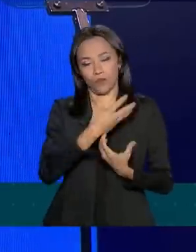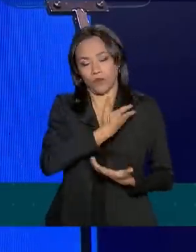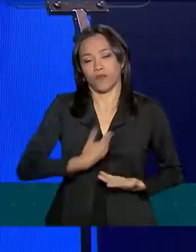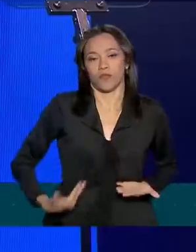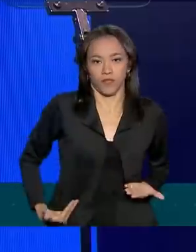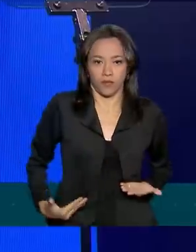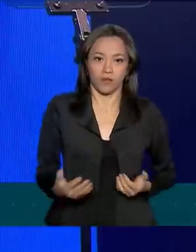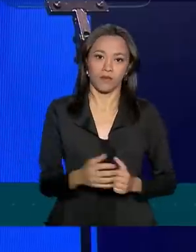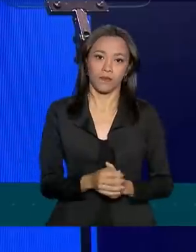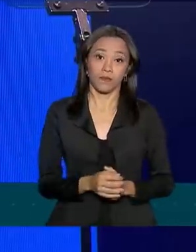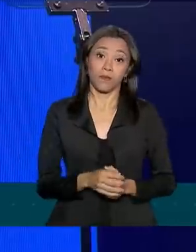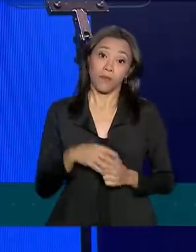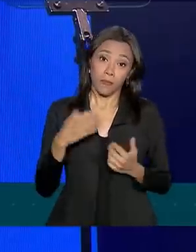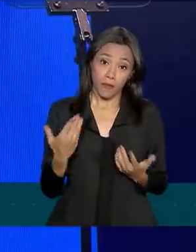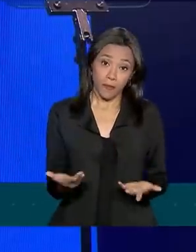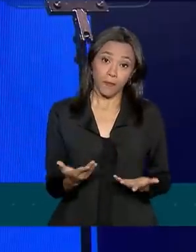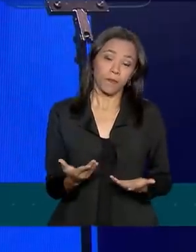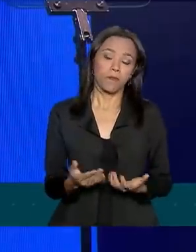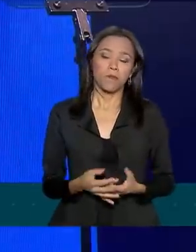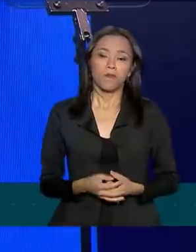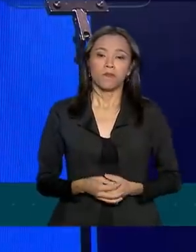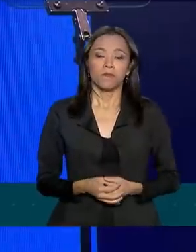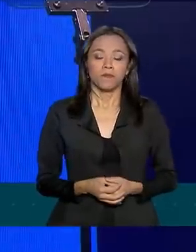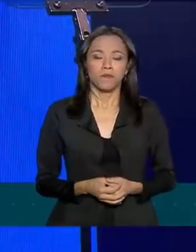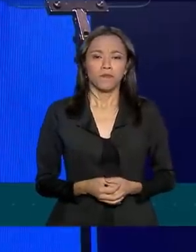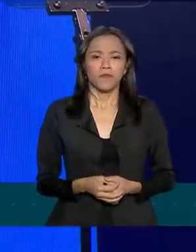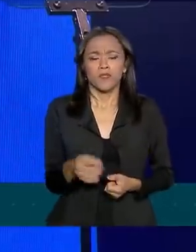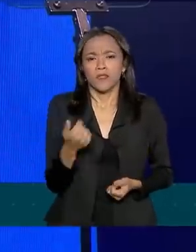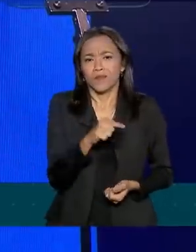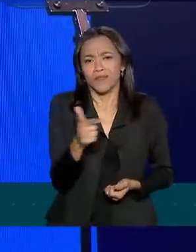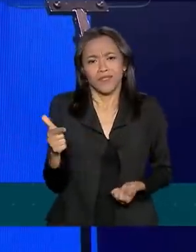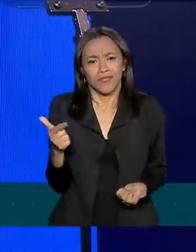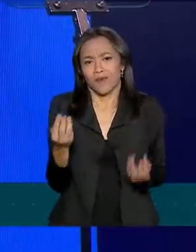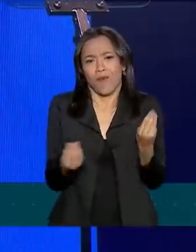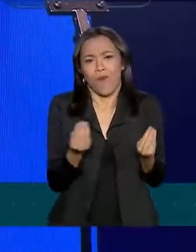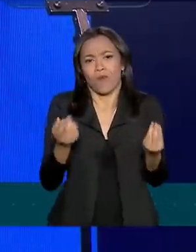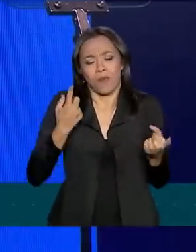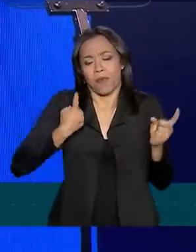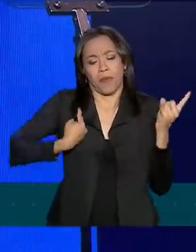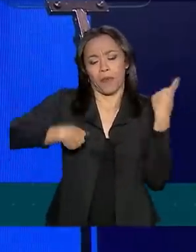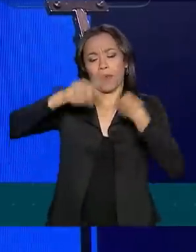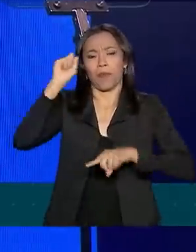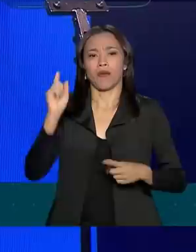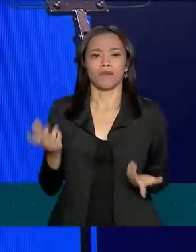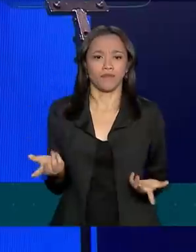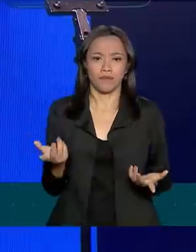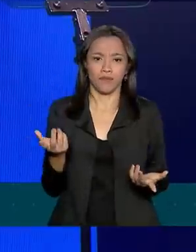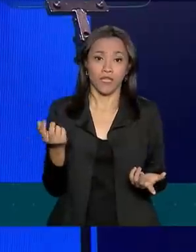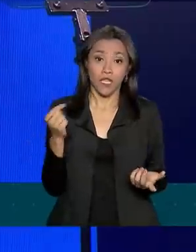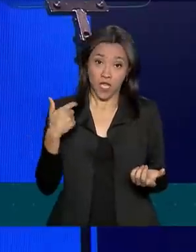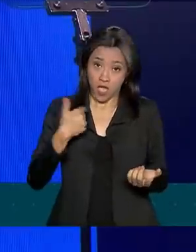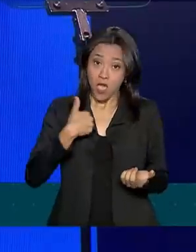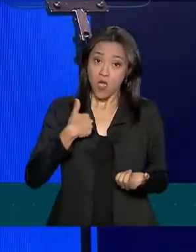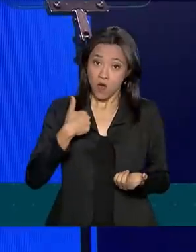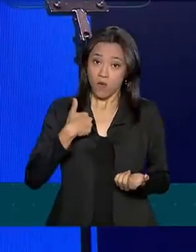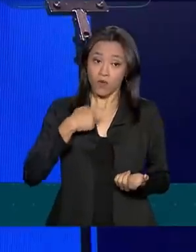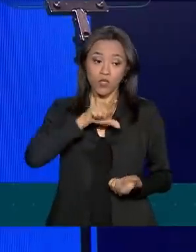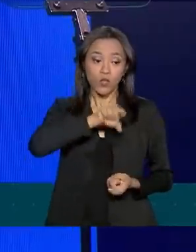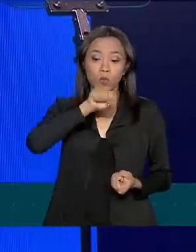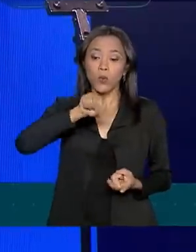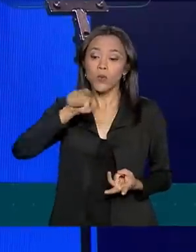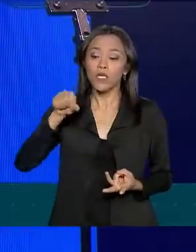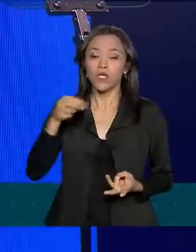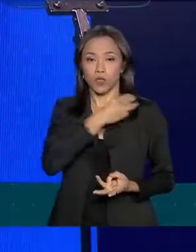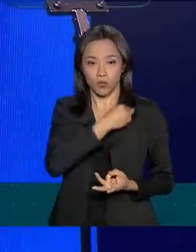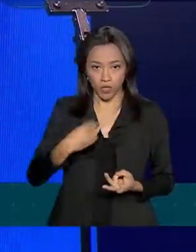educado, não falava muito. Não tinha como dar certo. Escolhi os nossos ministros por um